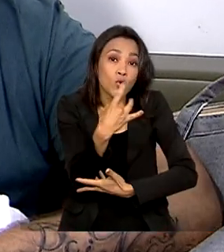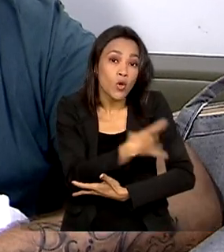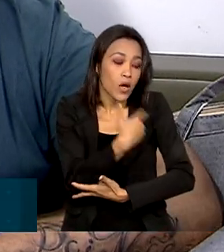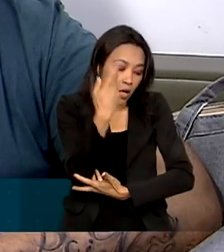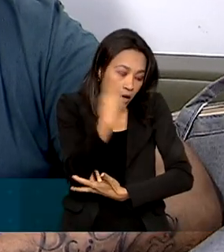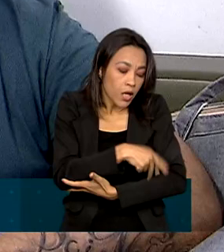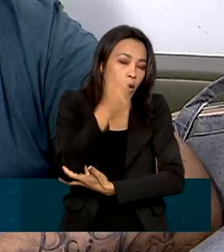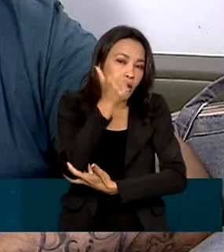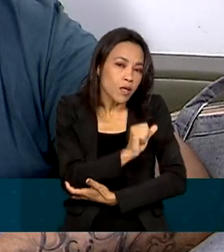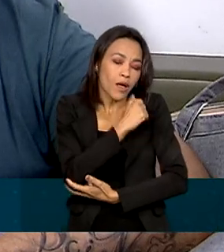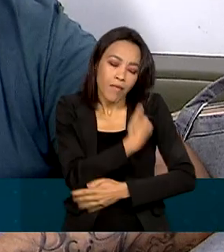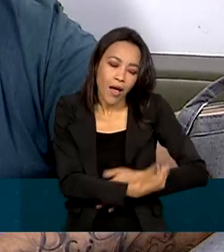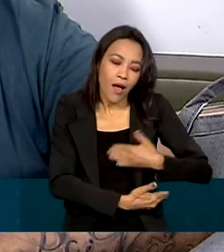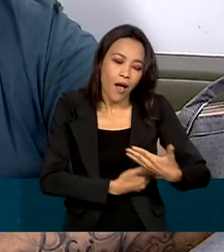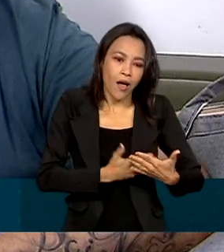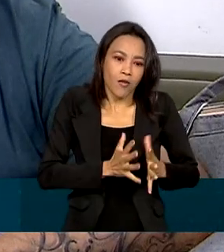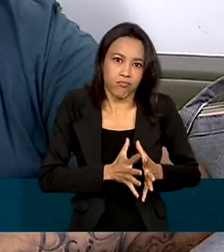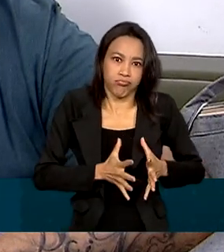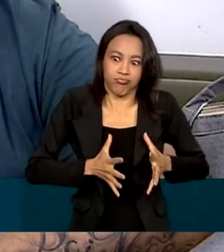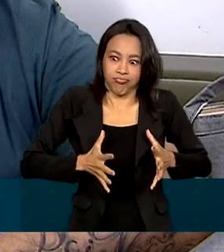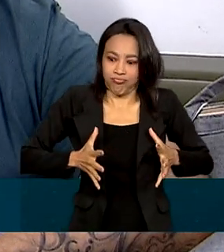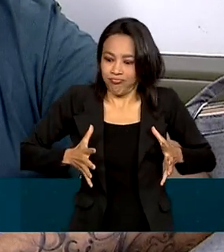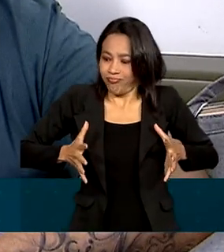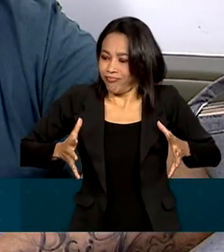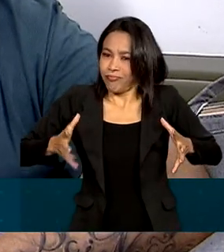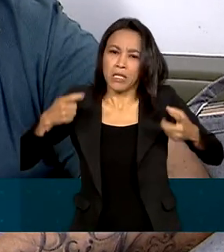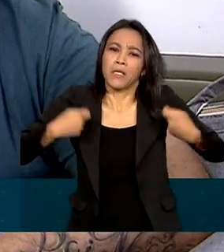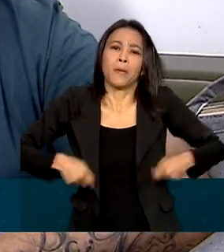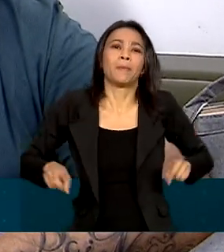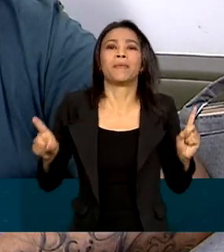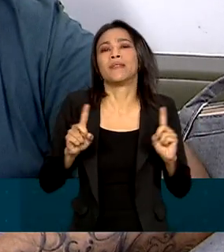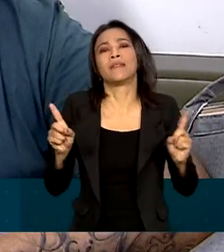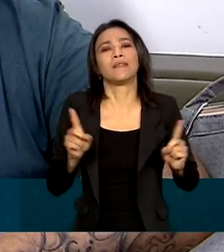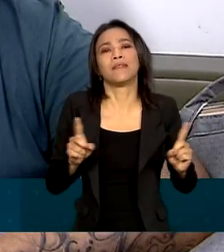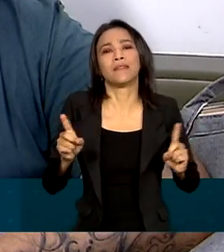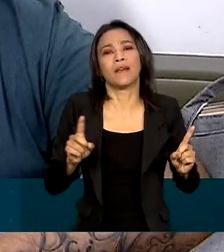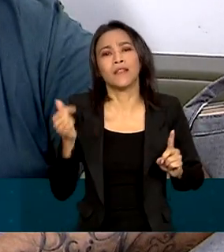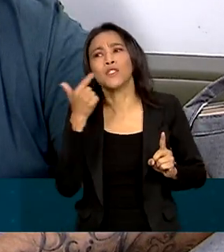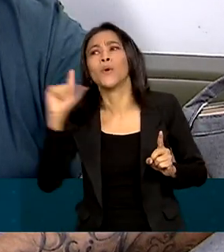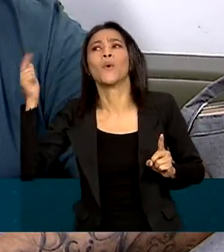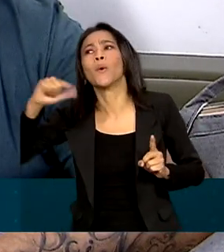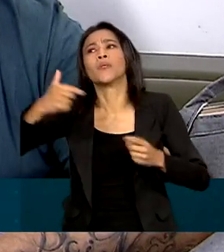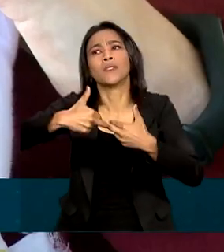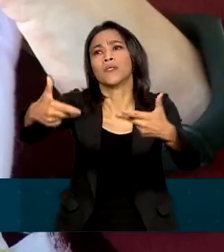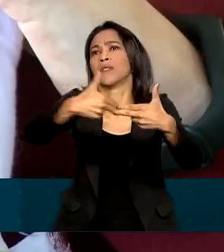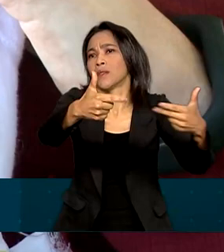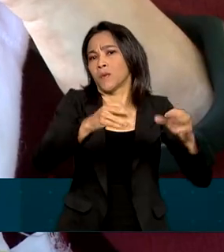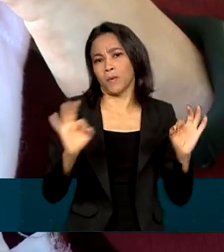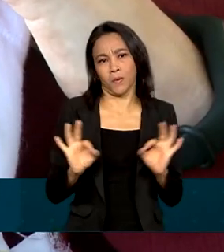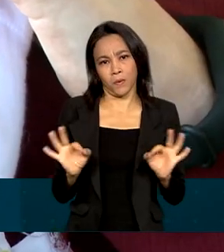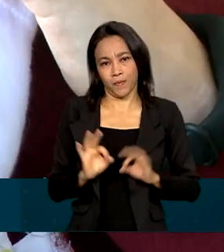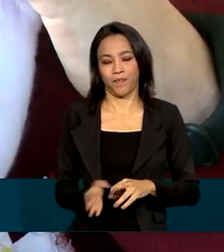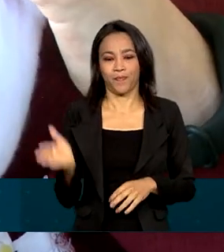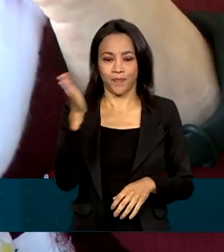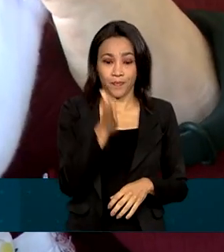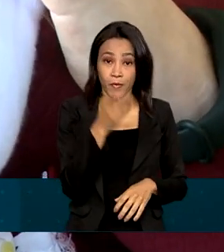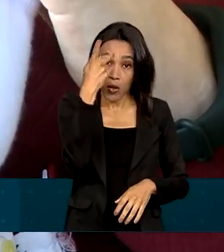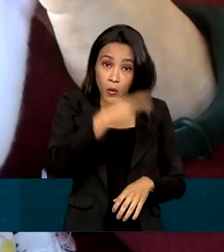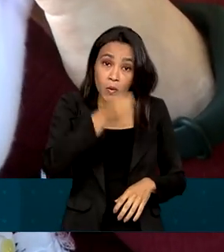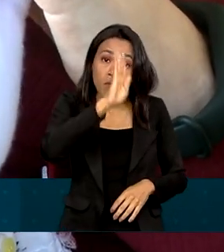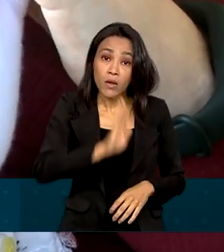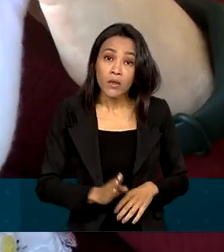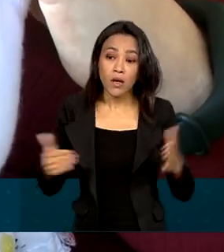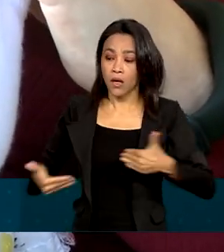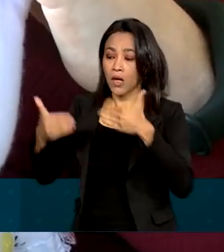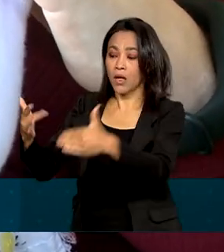se desenvolver bem, ganhar o peso direitinho, sem precisar de outras intercorrências. No Brasil, o Ministério